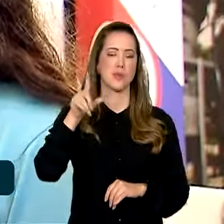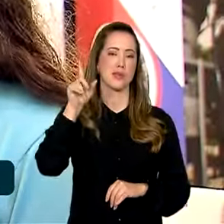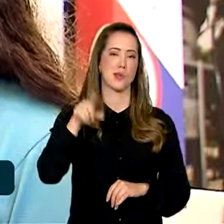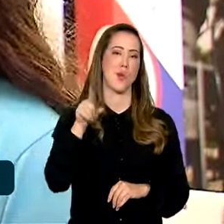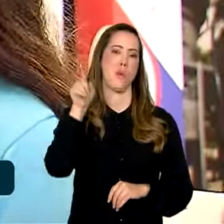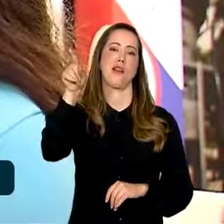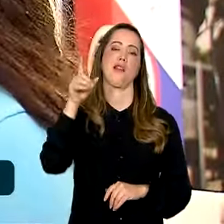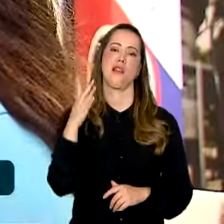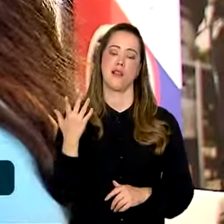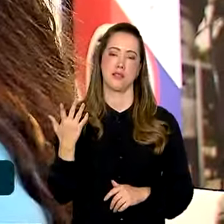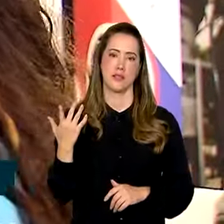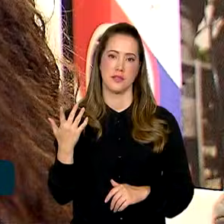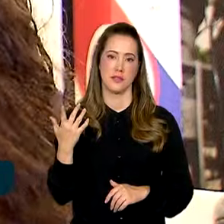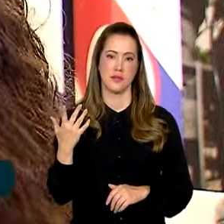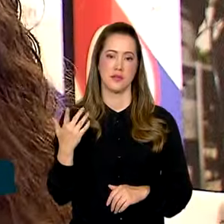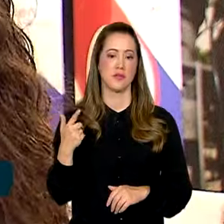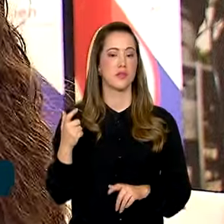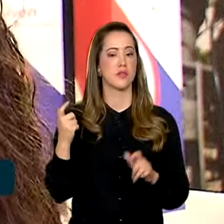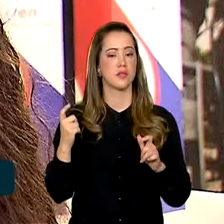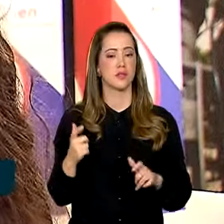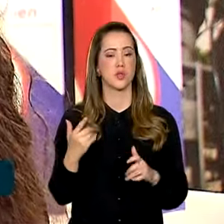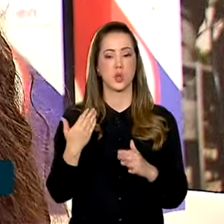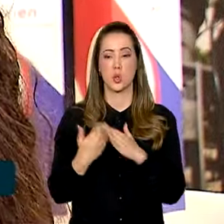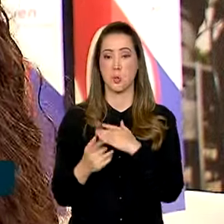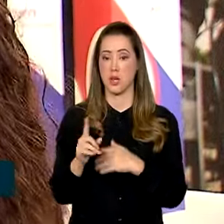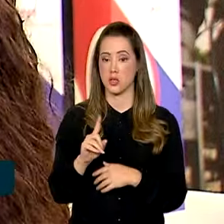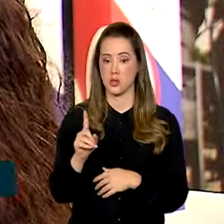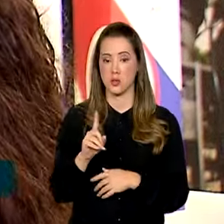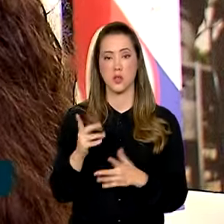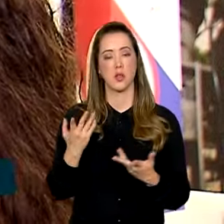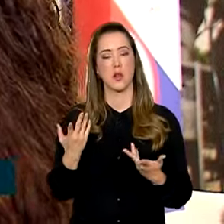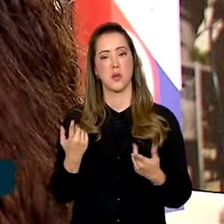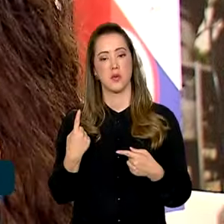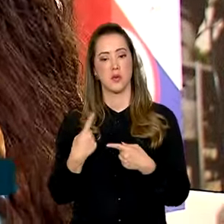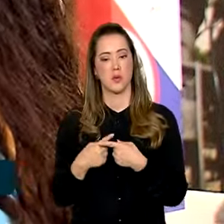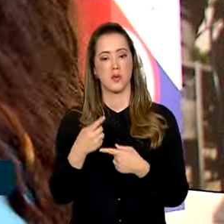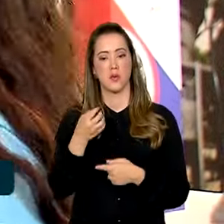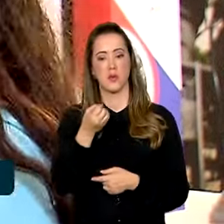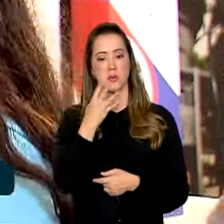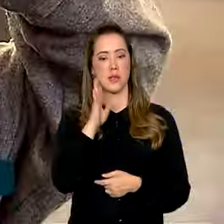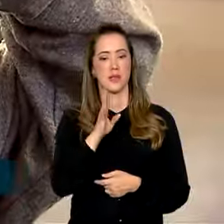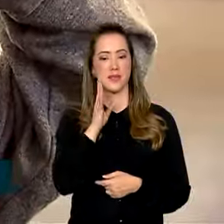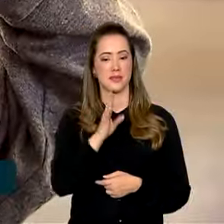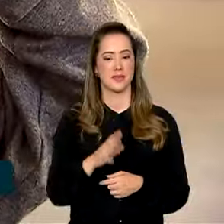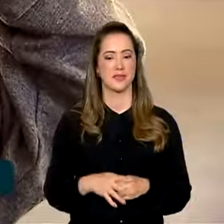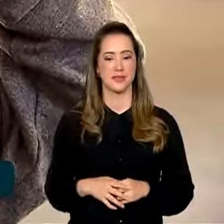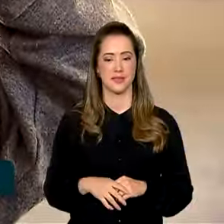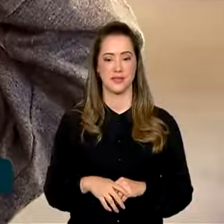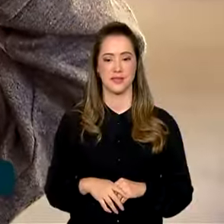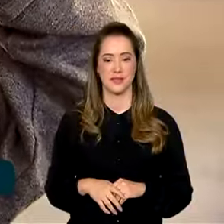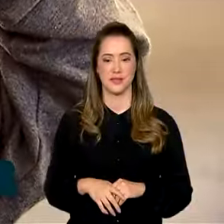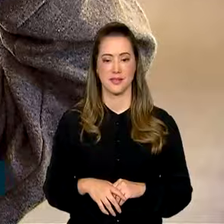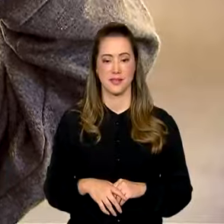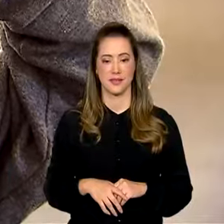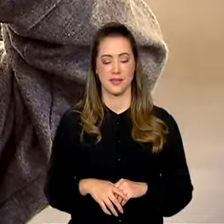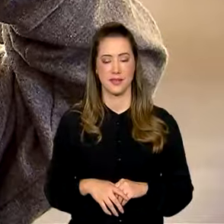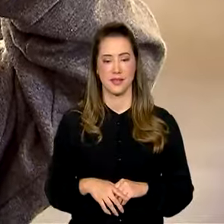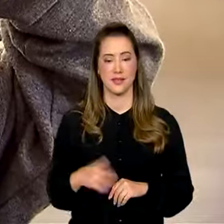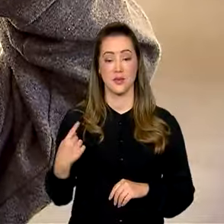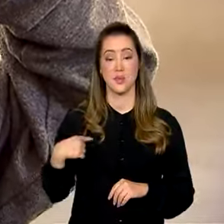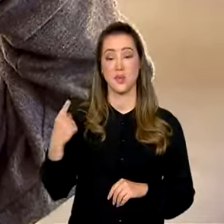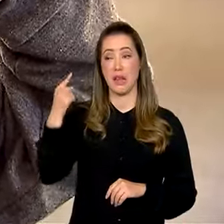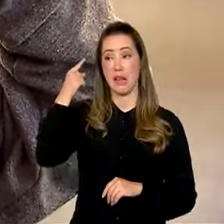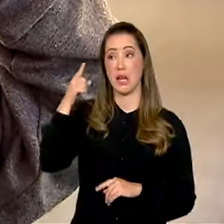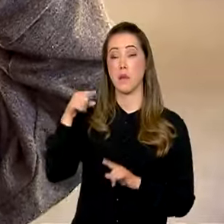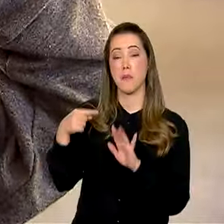não se perde muito ali dentro. Então é bem legal. A mostrou nesse negócio